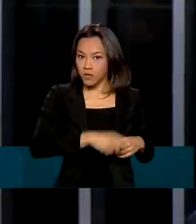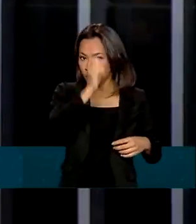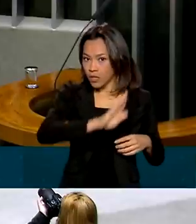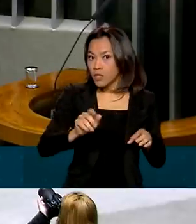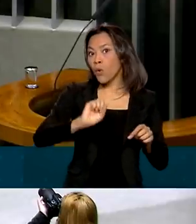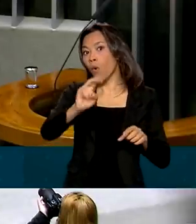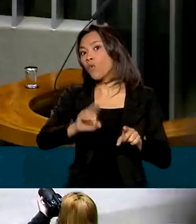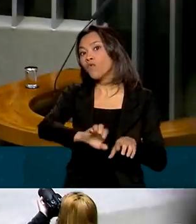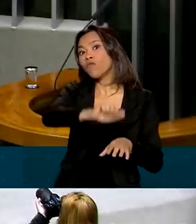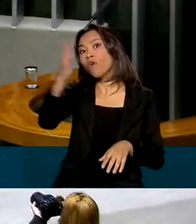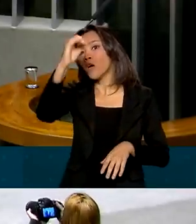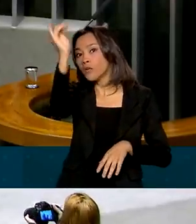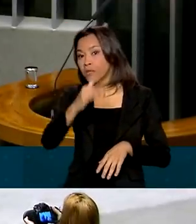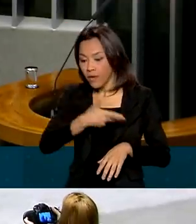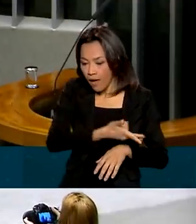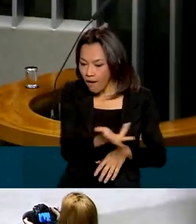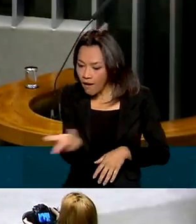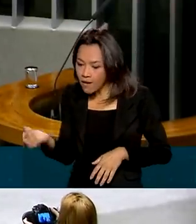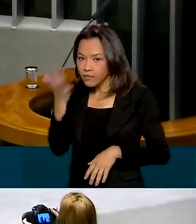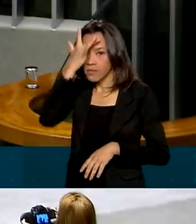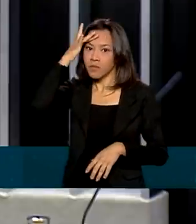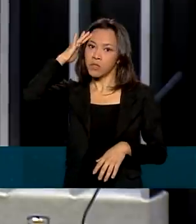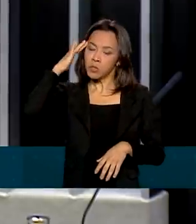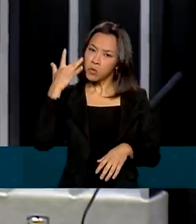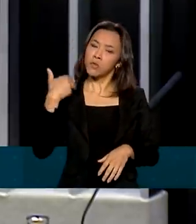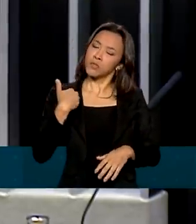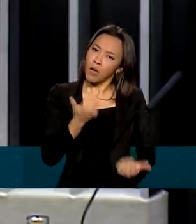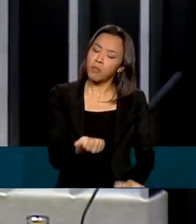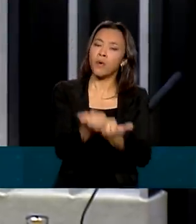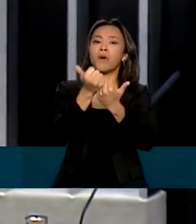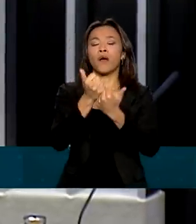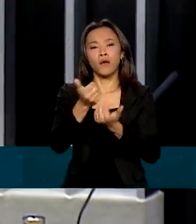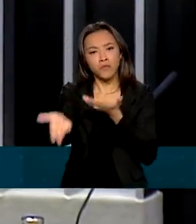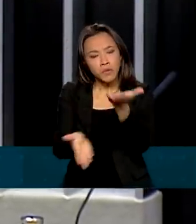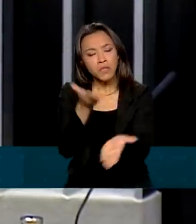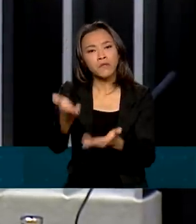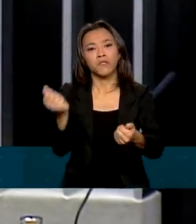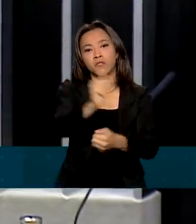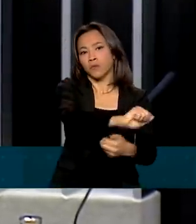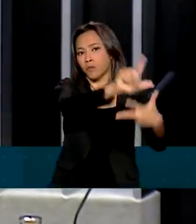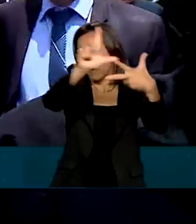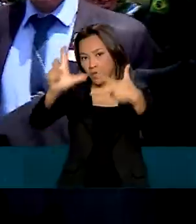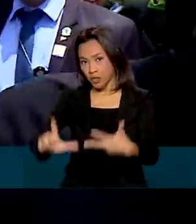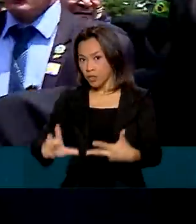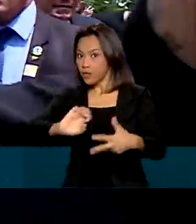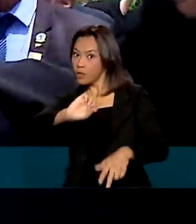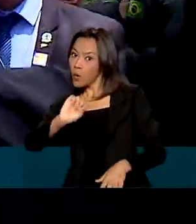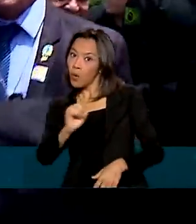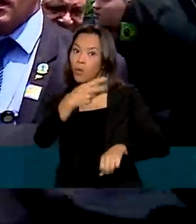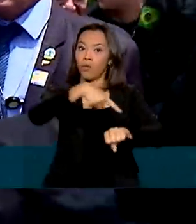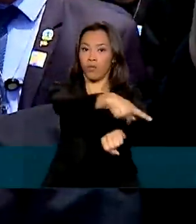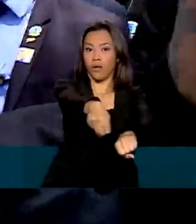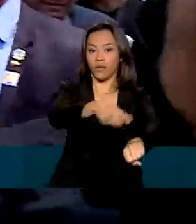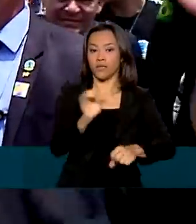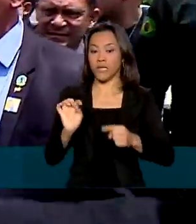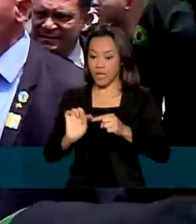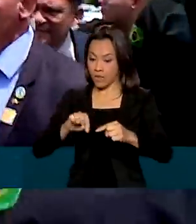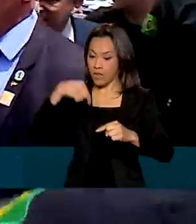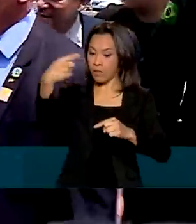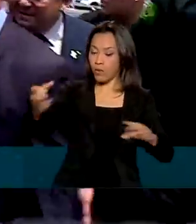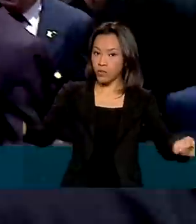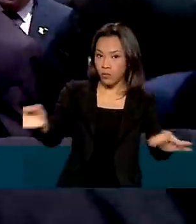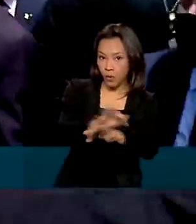estrangeiros que tenham prestado serviços relevantes ao poder legislativo ou ao país. Após a cerimônia, Bolsonaro